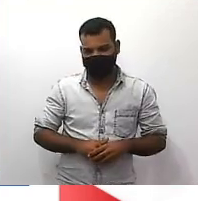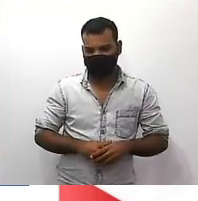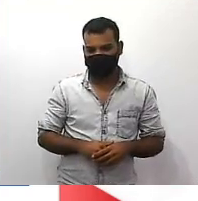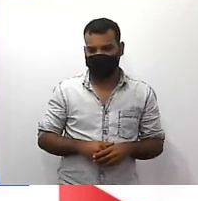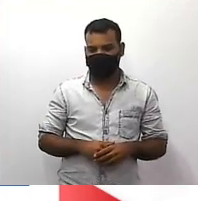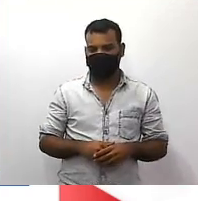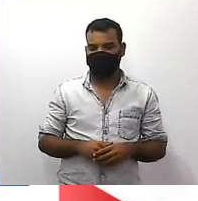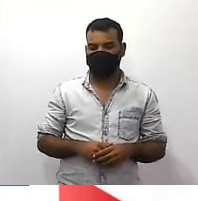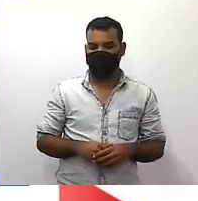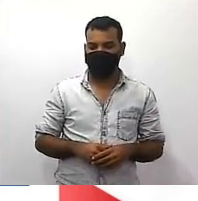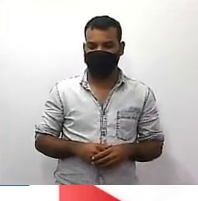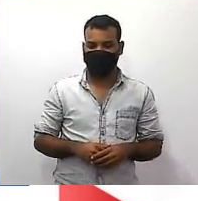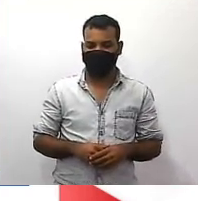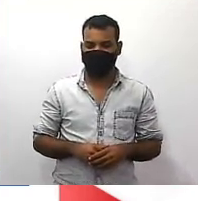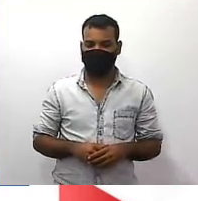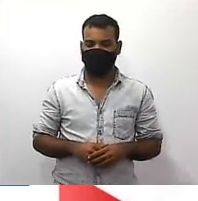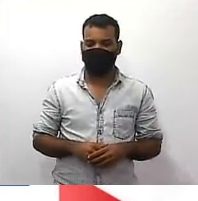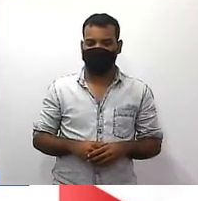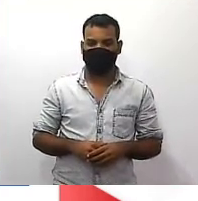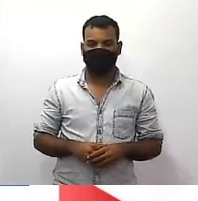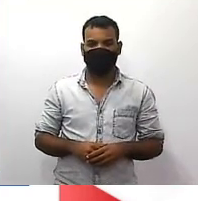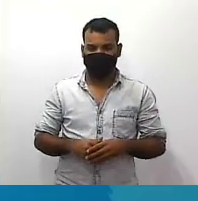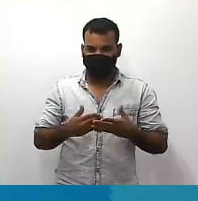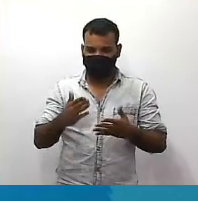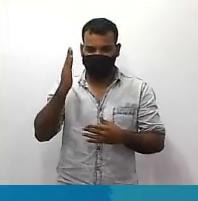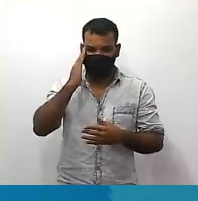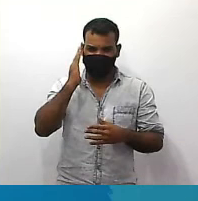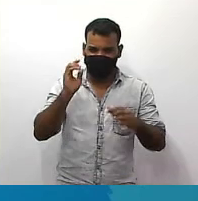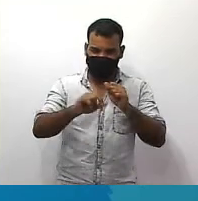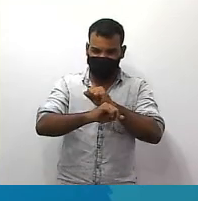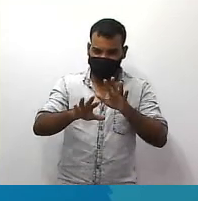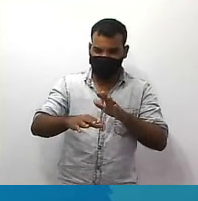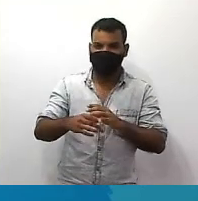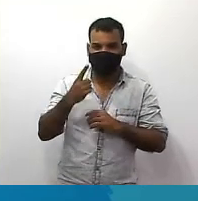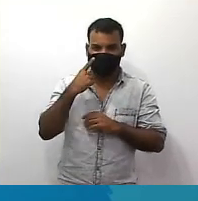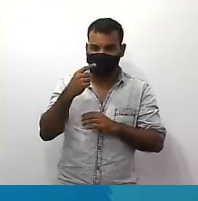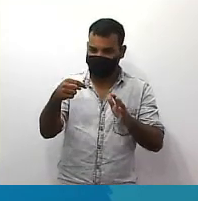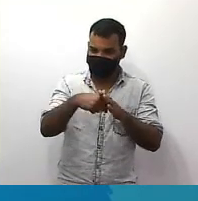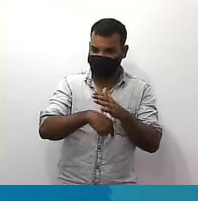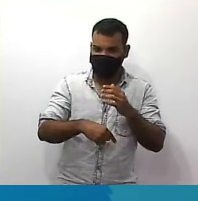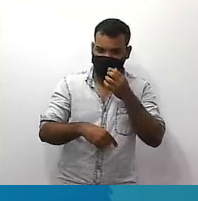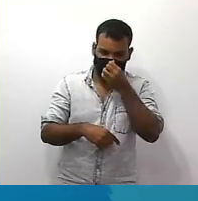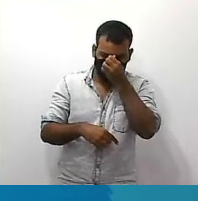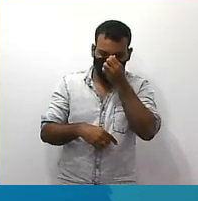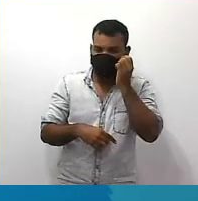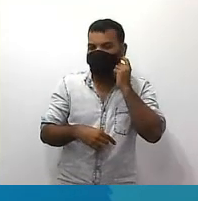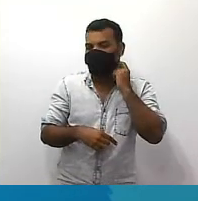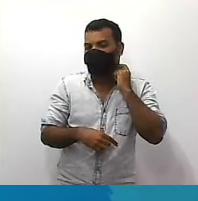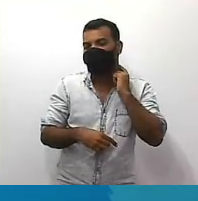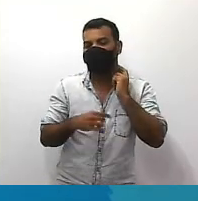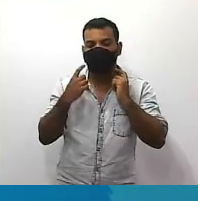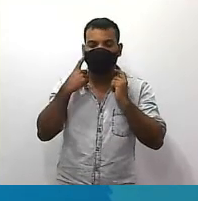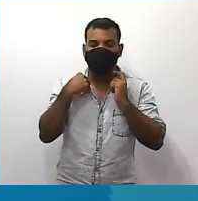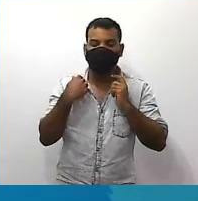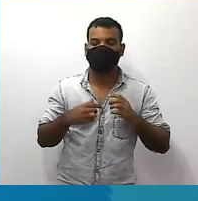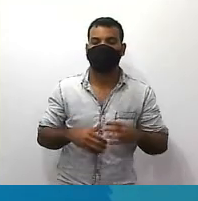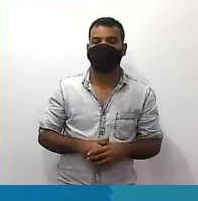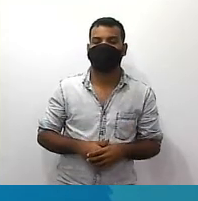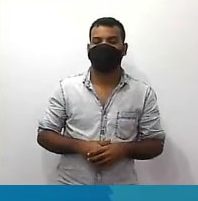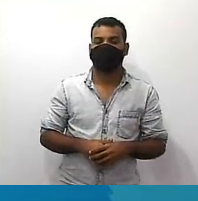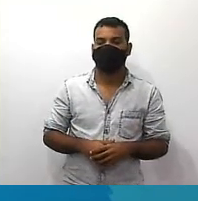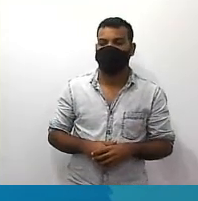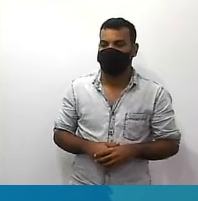por cento tá bom deu para entender tá claro para você traz aqui para mim brigado janta esse é parceiraço a gente tá junto